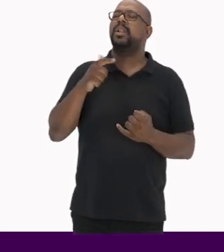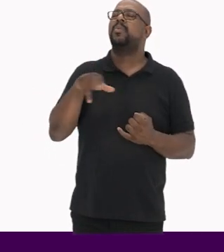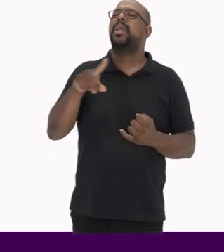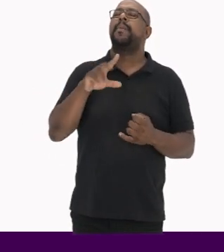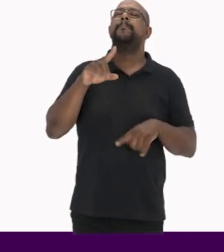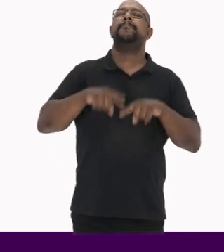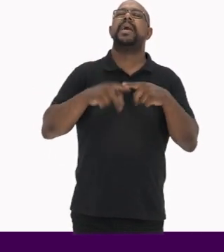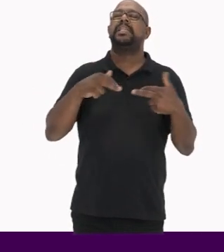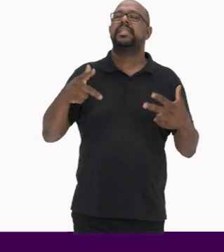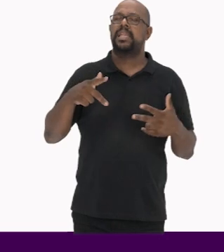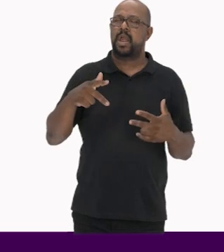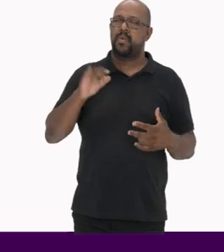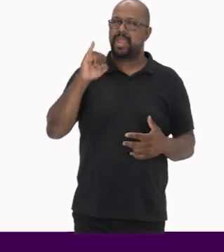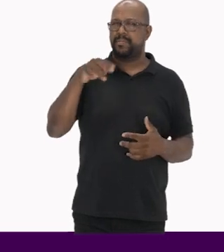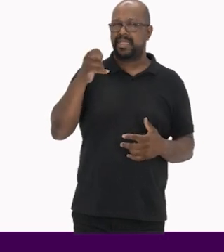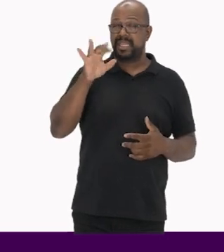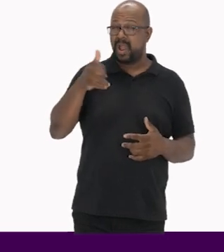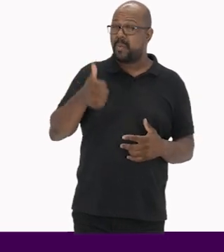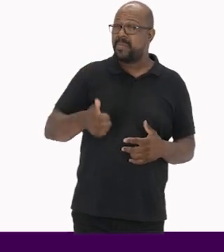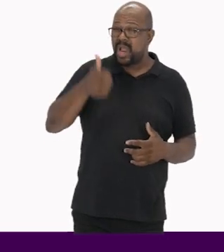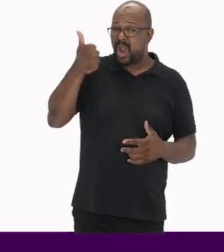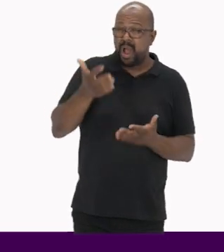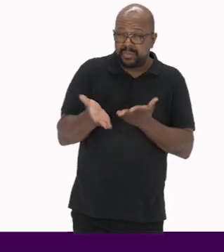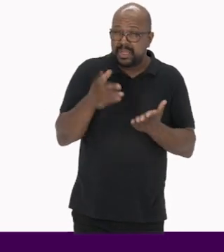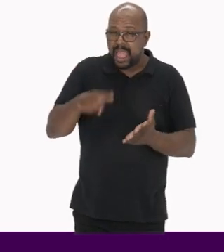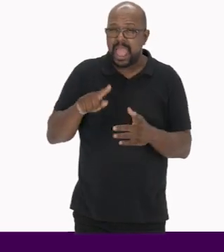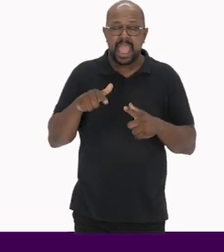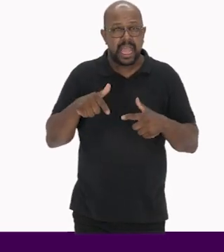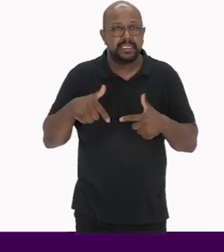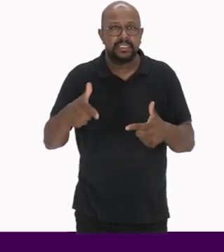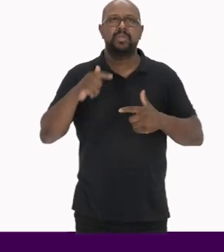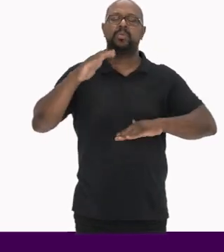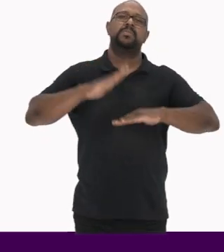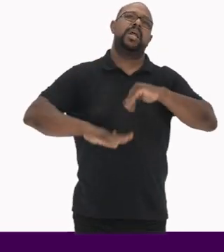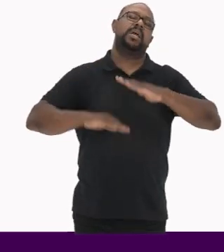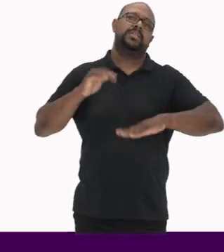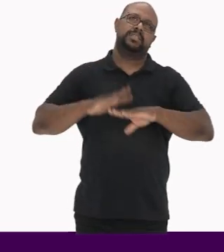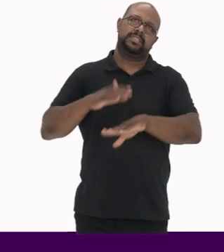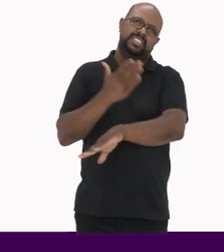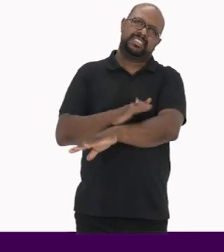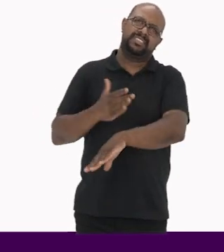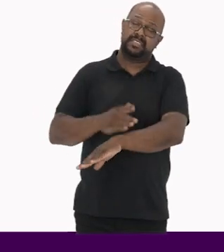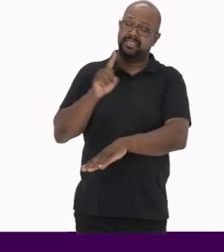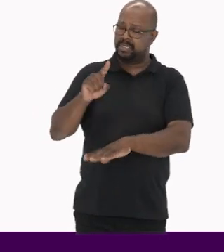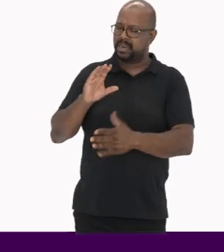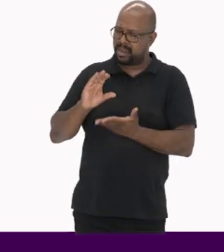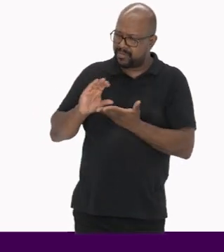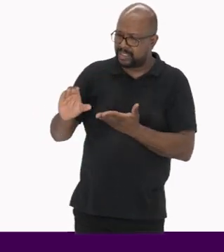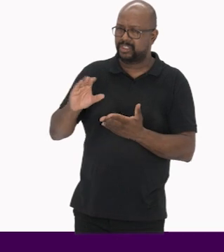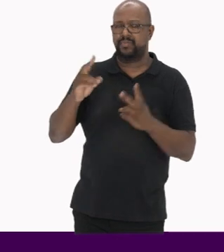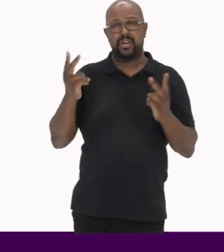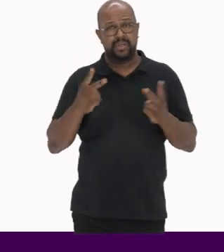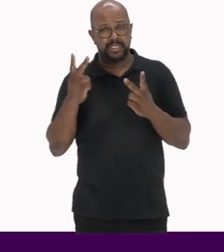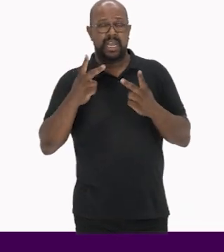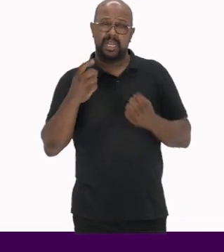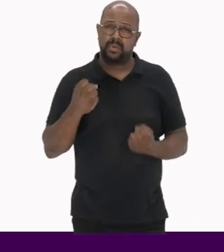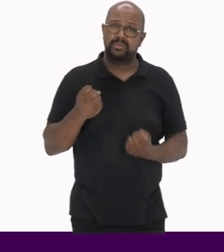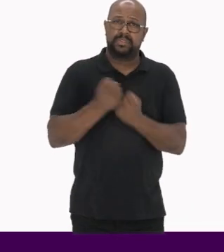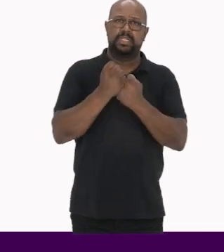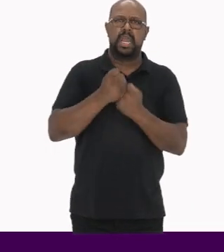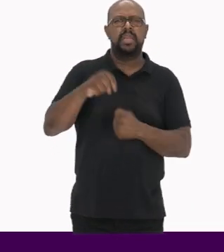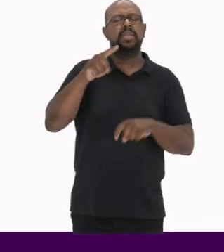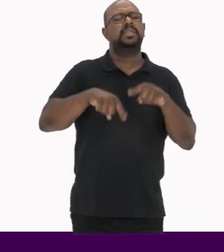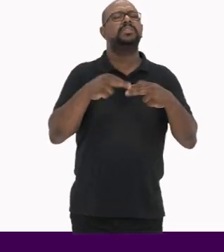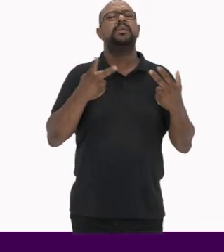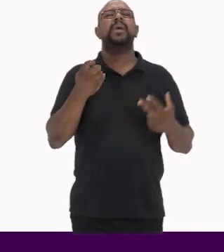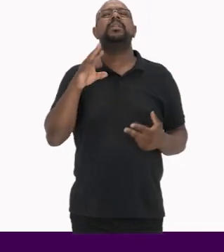Uma das melhores formas de se preservar É realizando, praticando Então, investir, valorizar e auxiliar